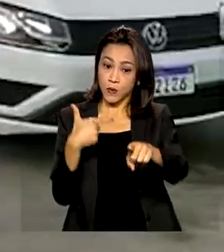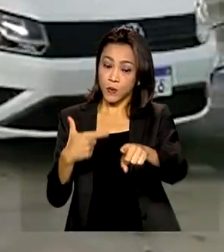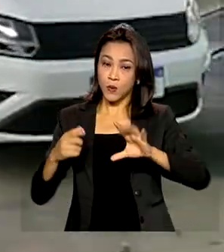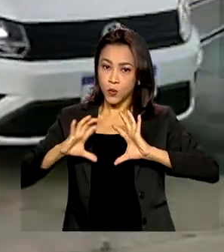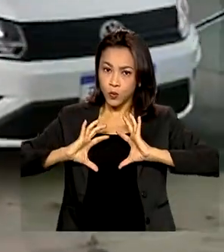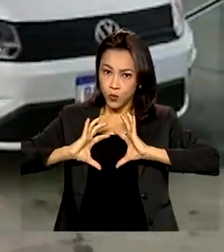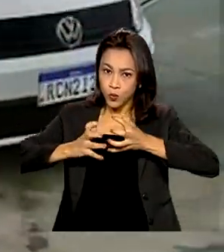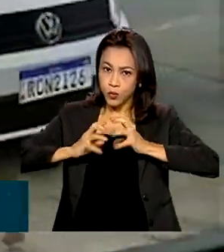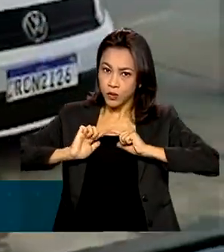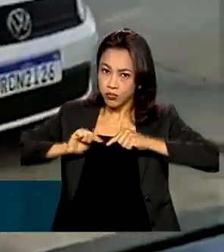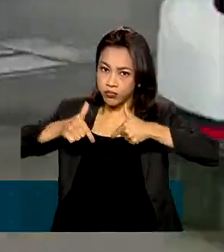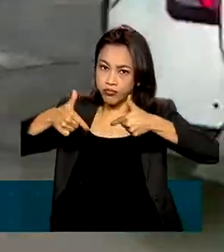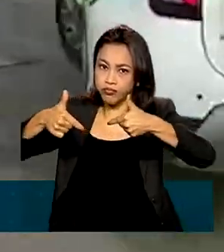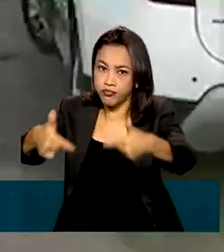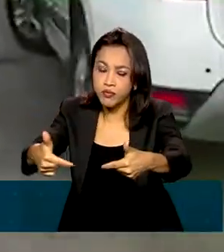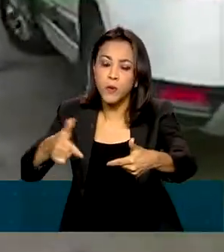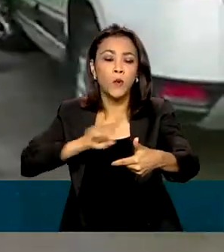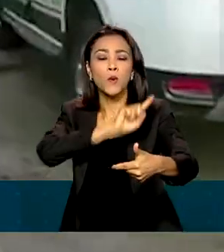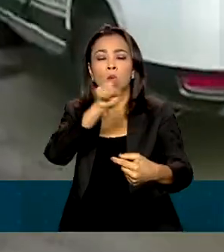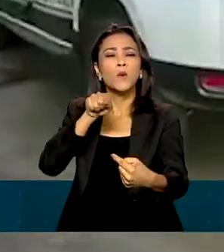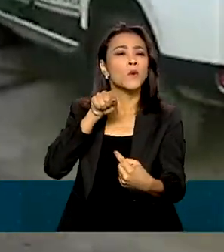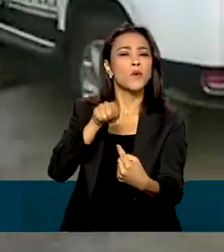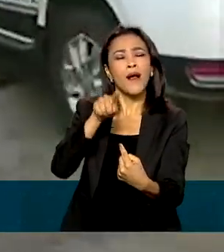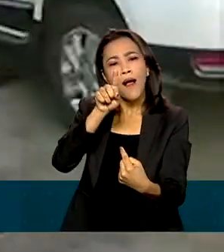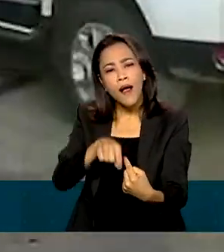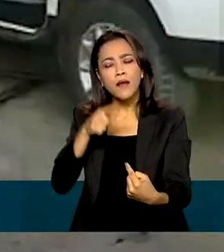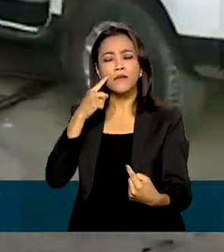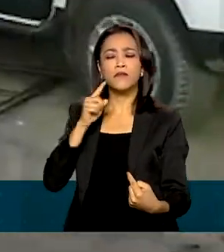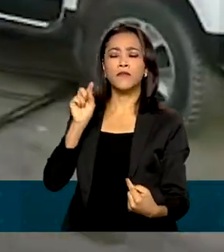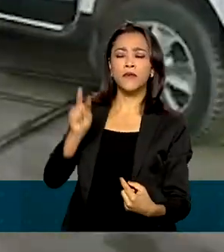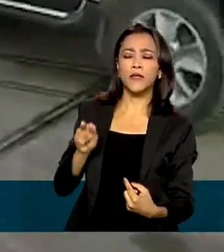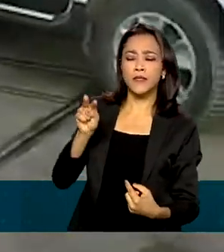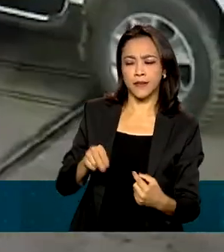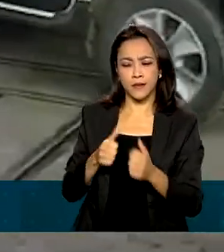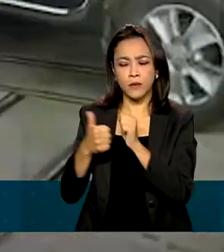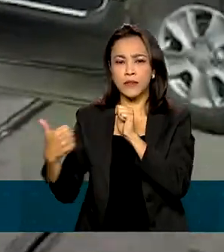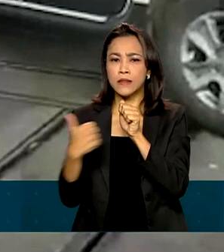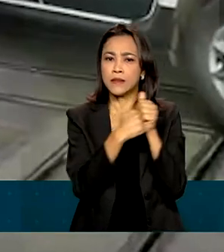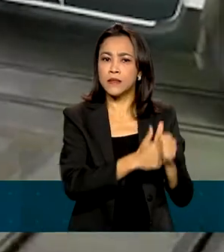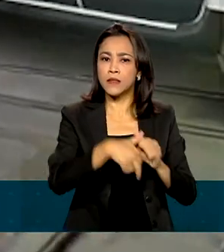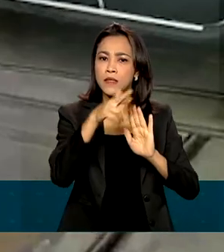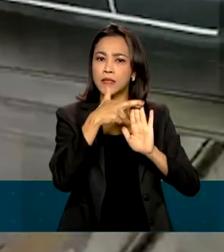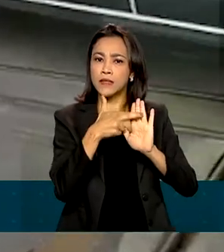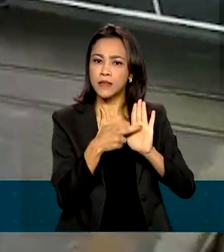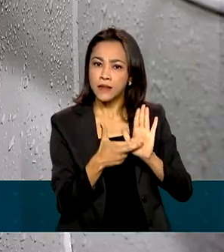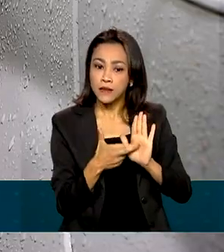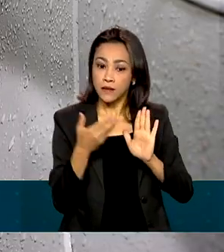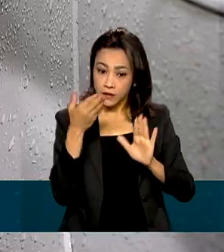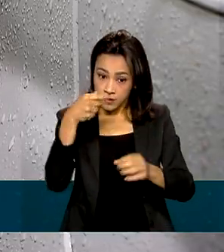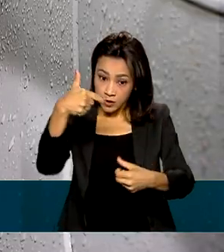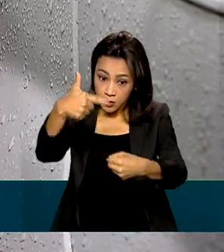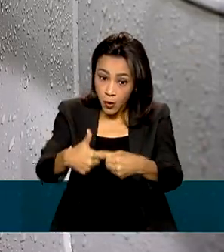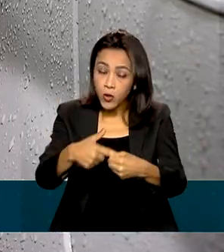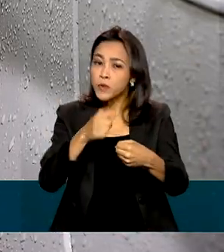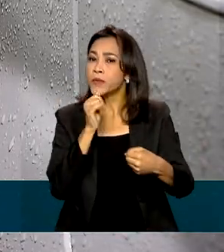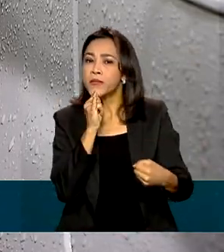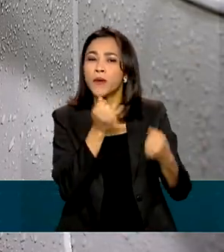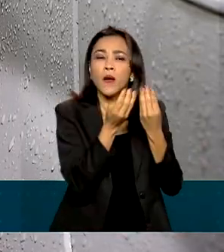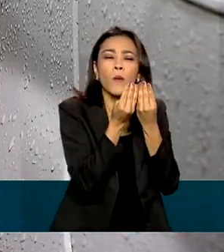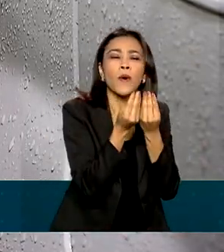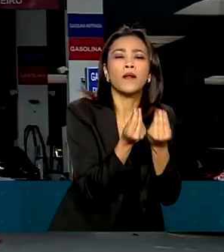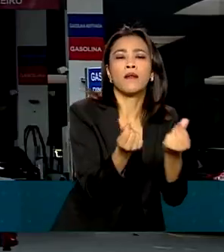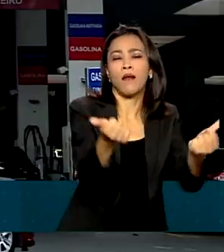da Operação Petróleo Real e busca verificar uma série de quesitos importantes nos postos, como qualidade dos